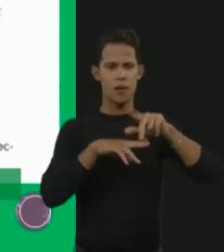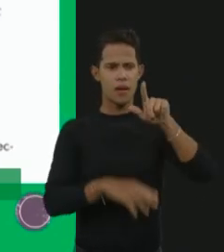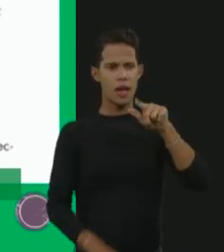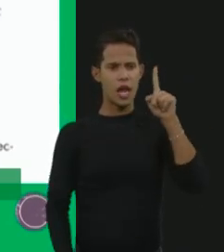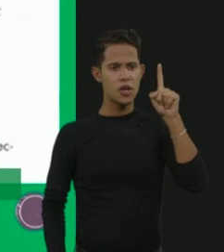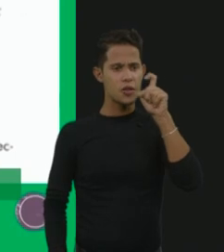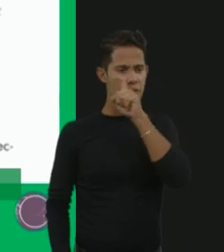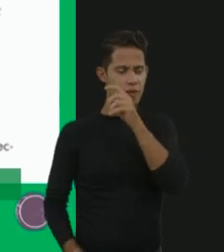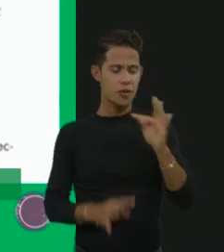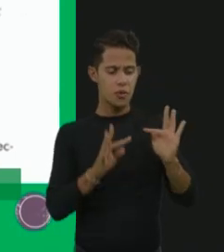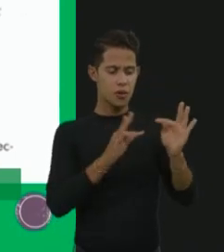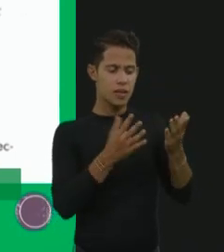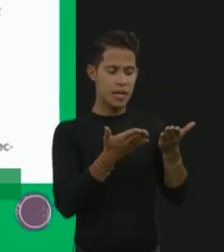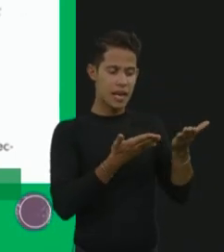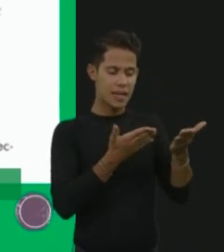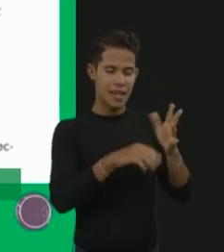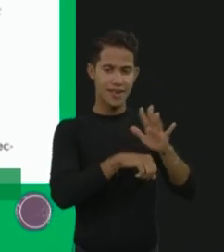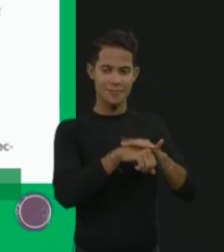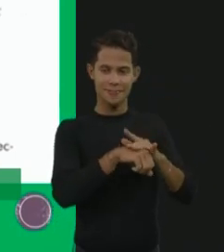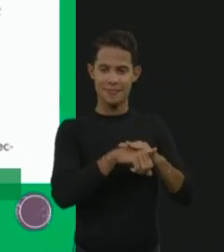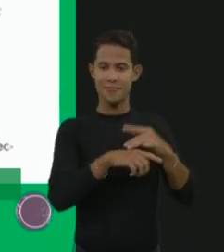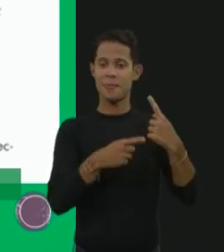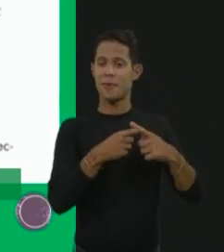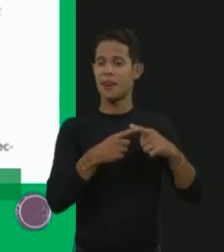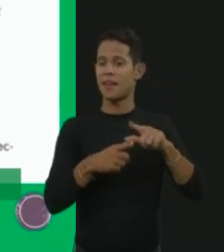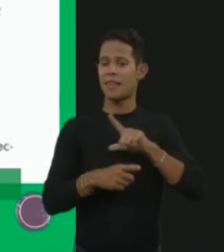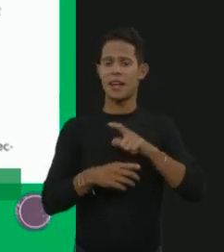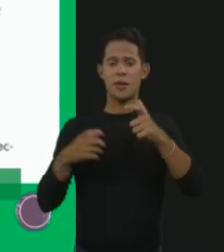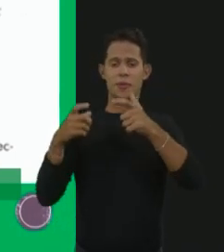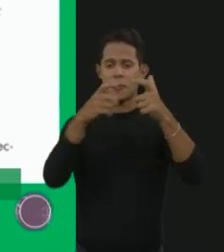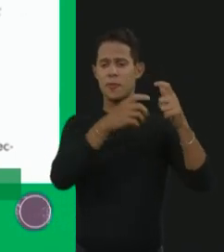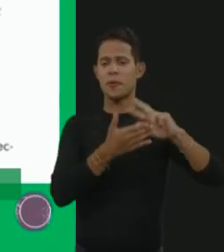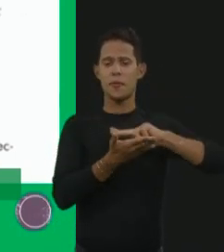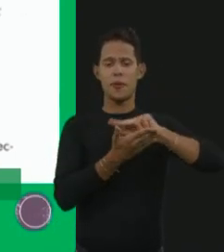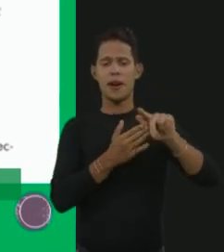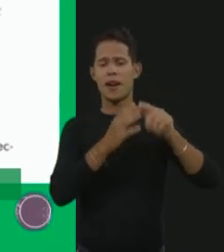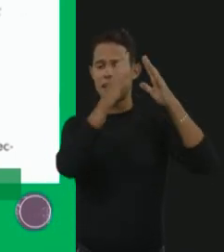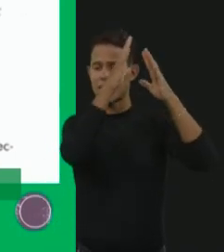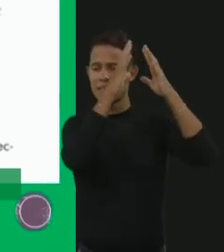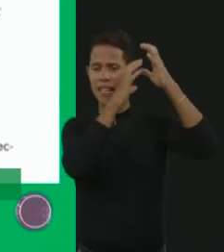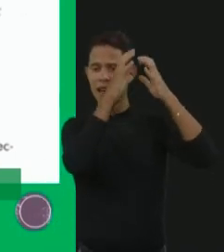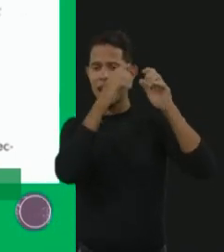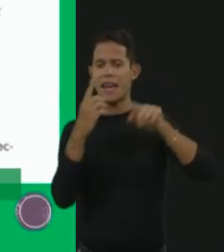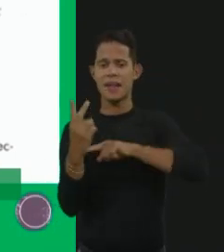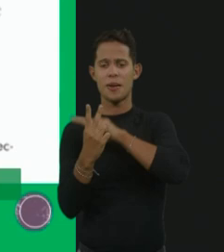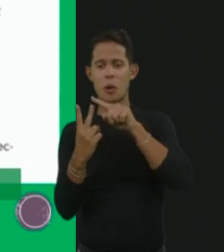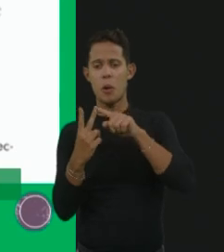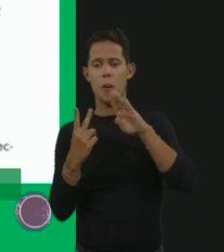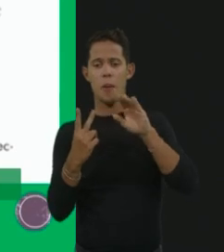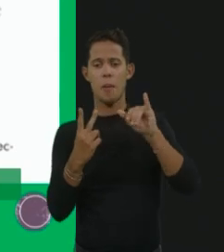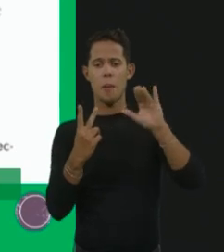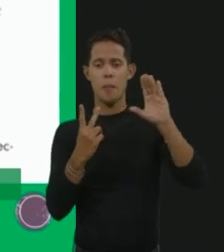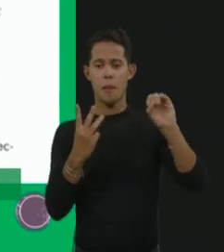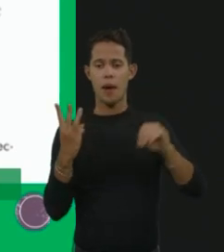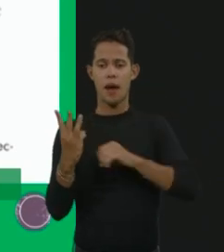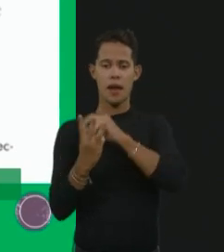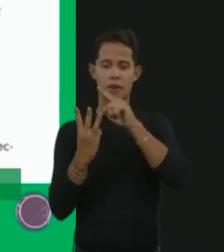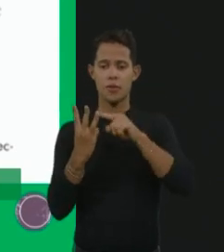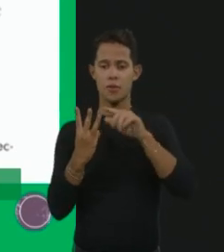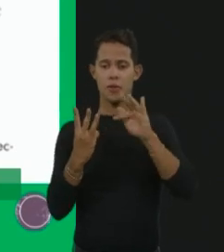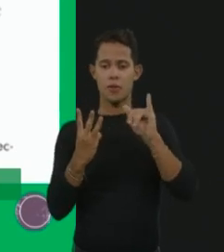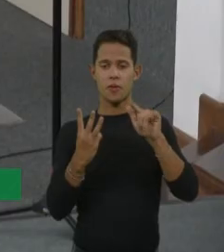quanto é lugar, tá? Tem lisossomo no básico, no fígado, no cérebro, e quando a gente trata, geralmente a gente trata só um órgão, né?